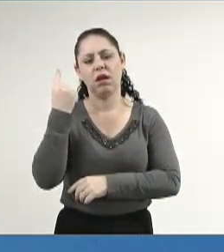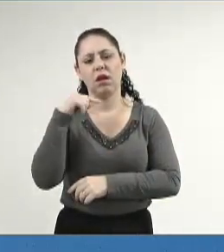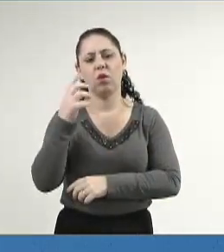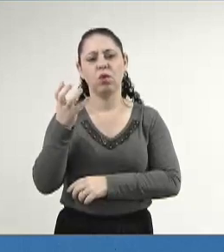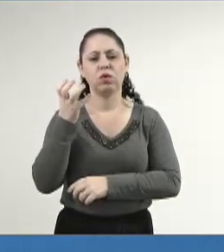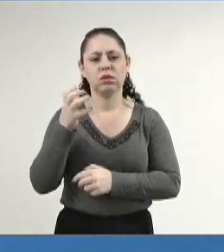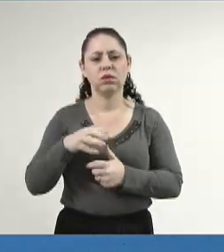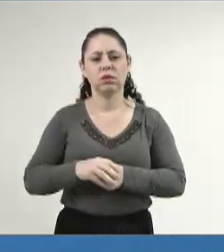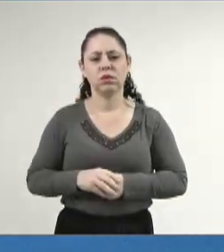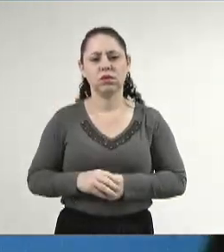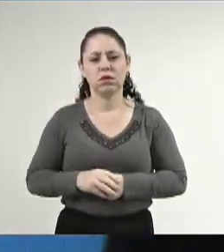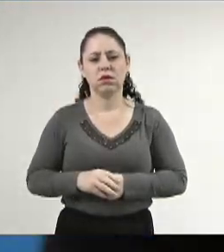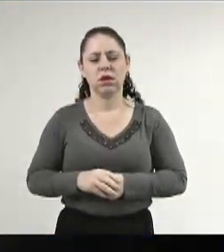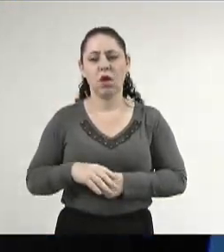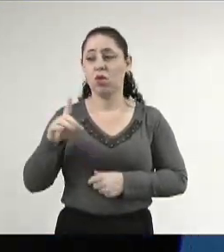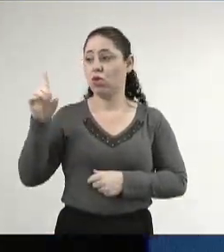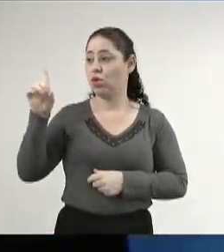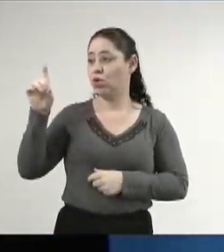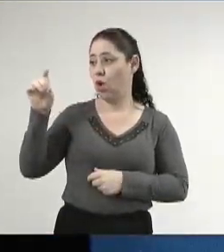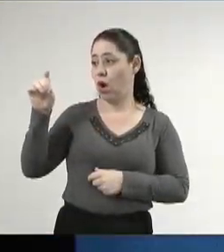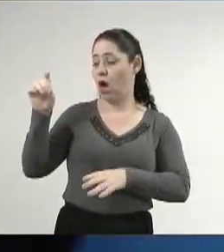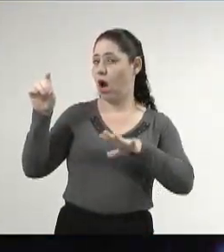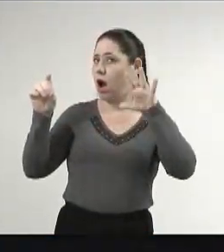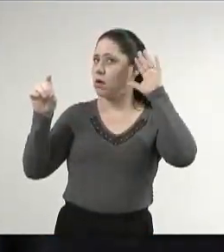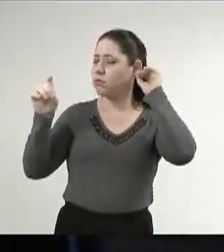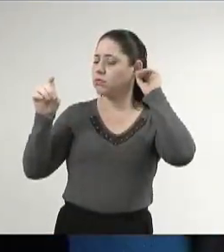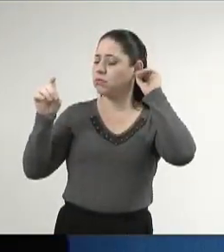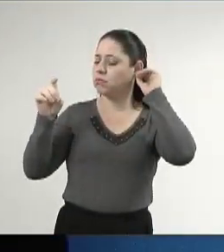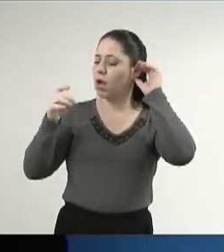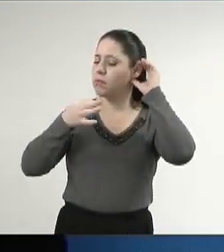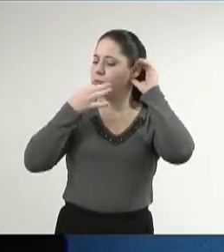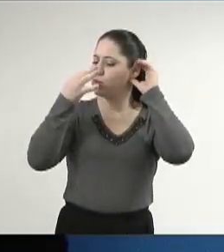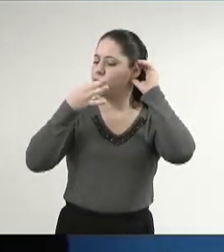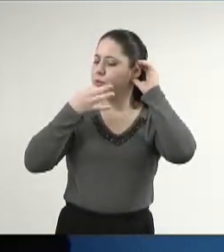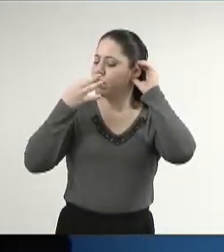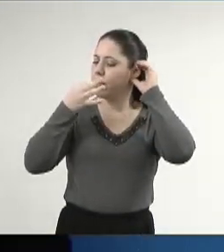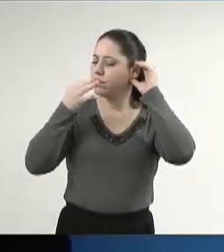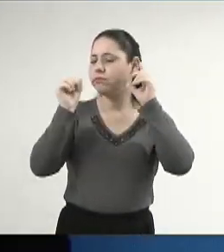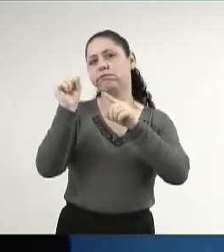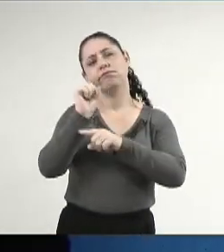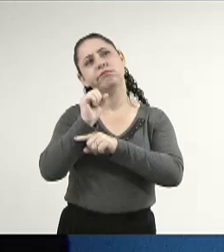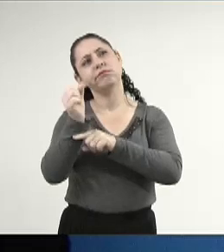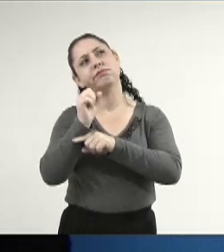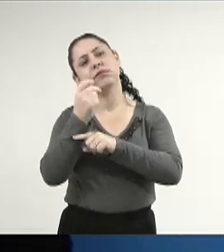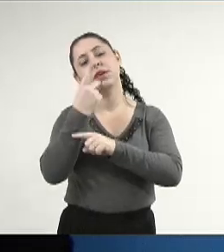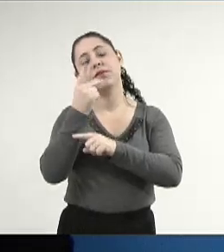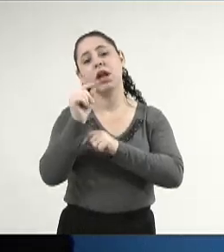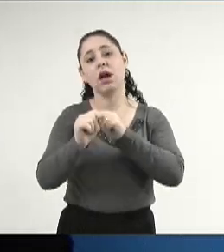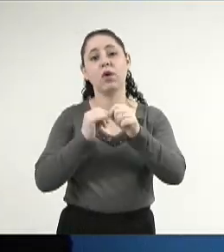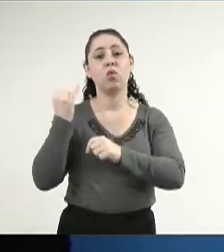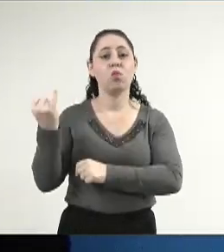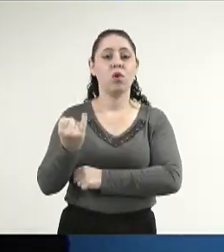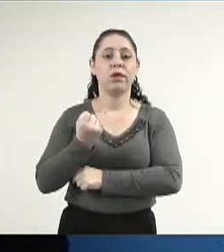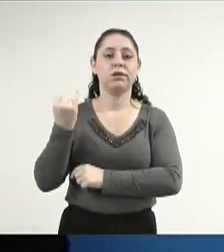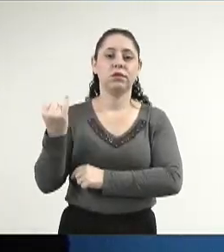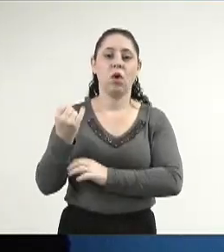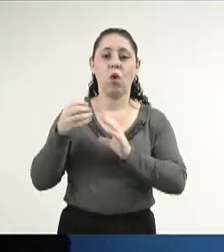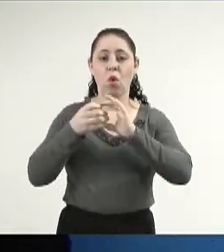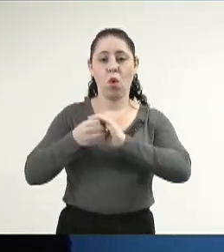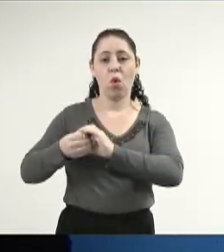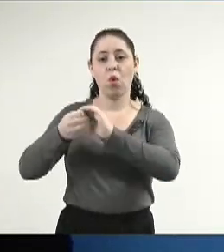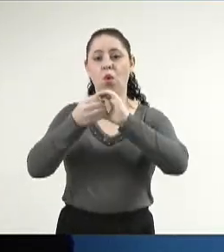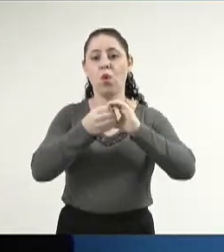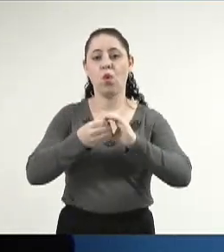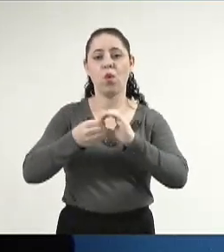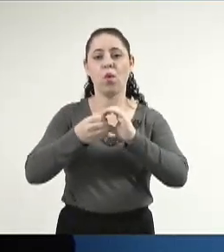de Douraz, ouvindo o rádio. Aí estava falando da importância das cooperativas